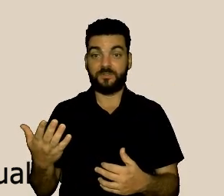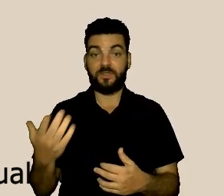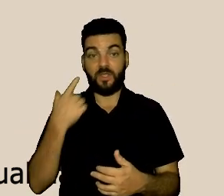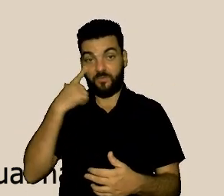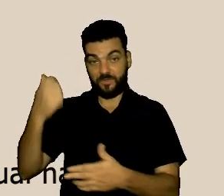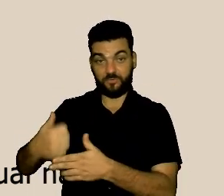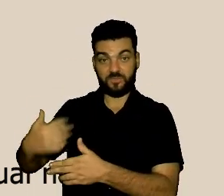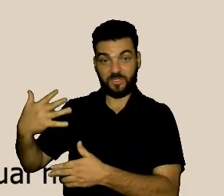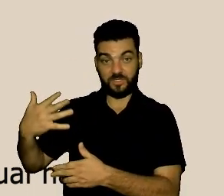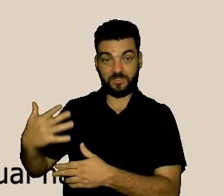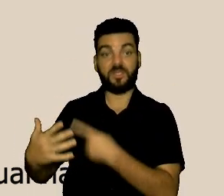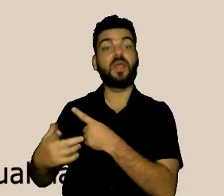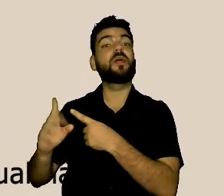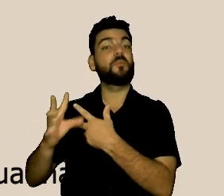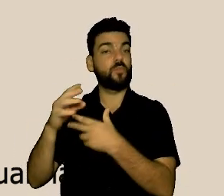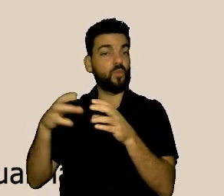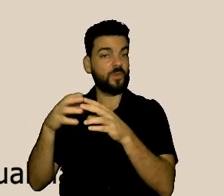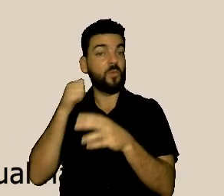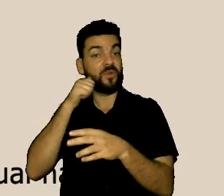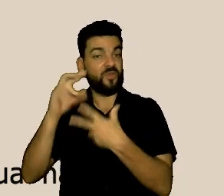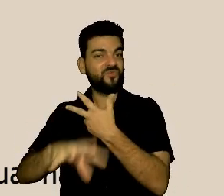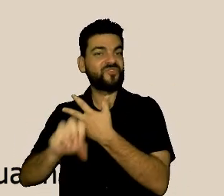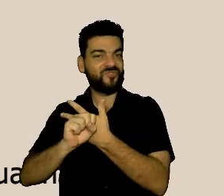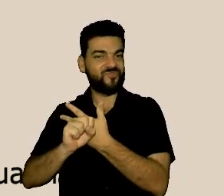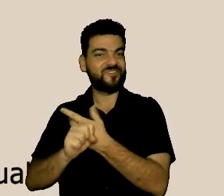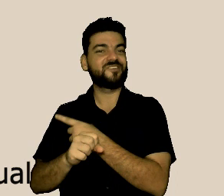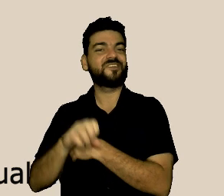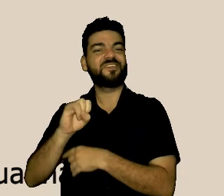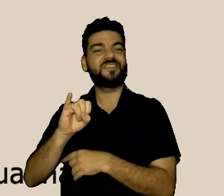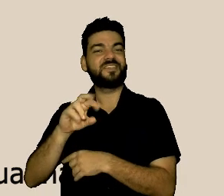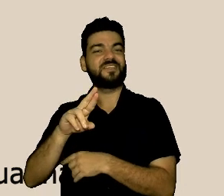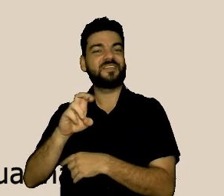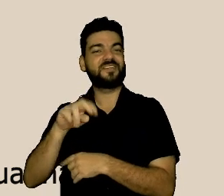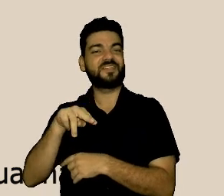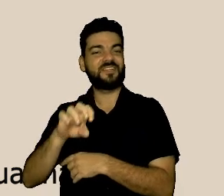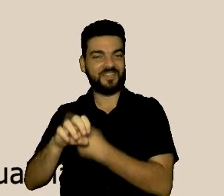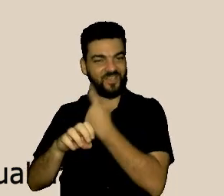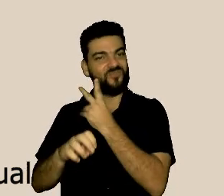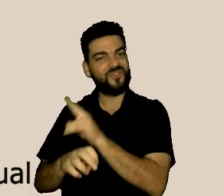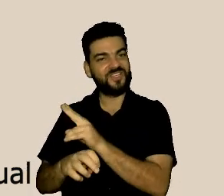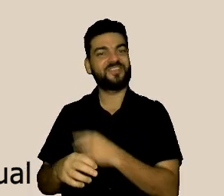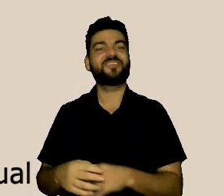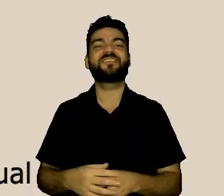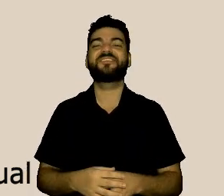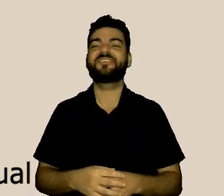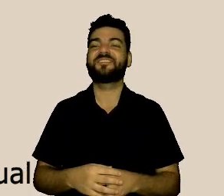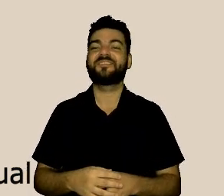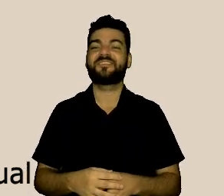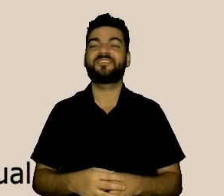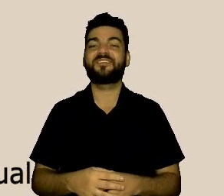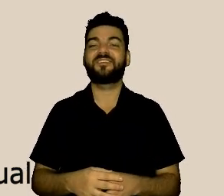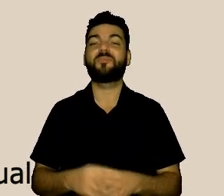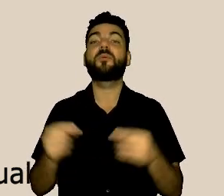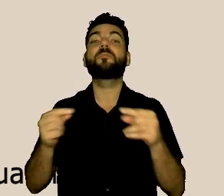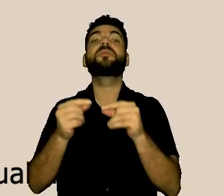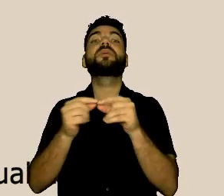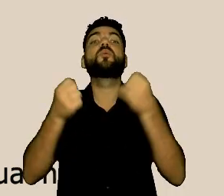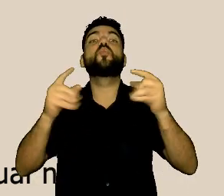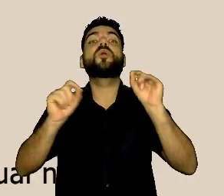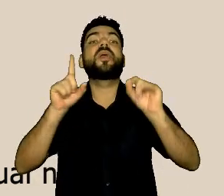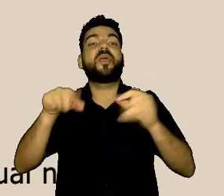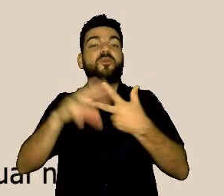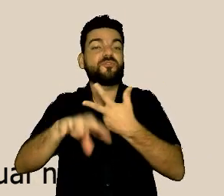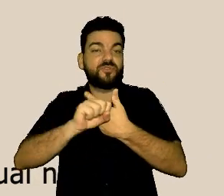entre outros colegas, o que é ouvidoria? Eu diria que vamos estabelecer os objetivos da